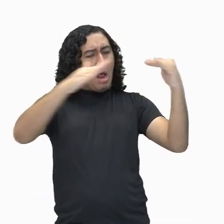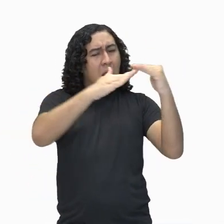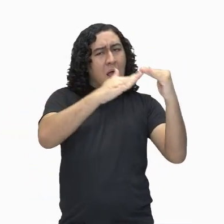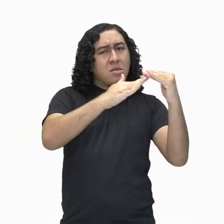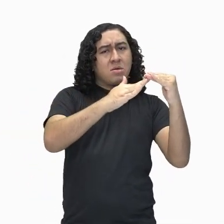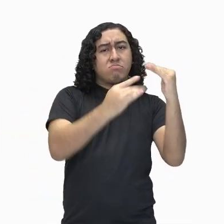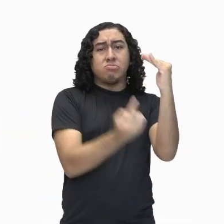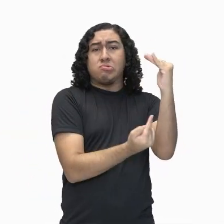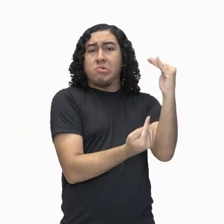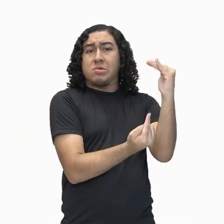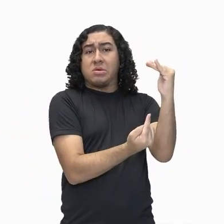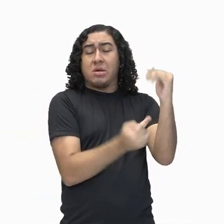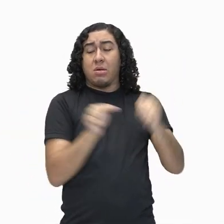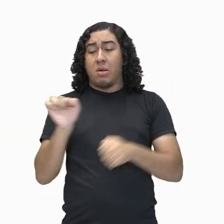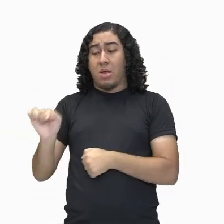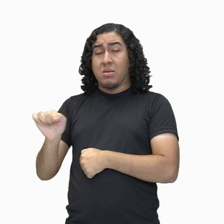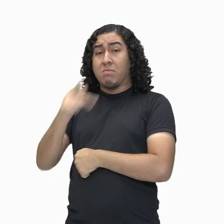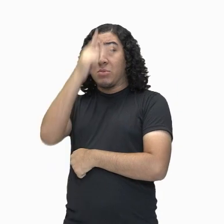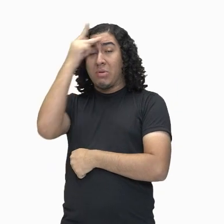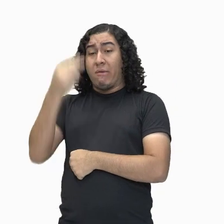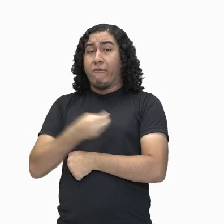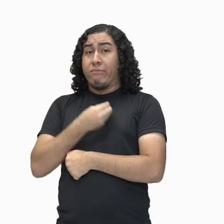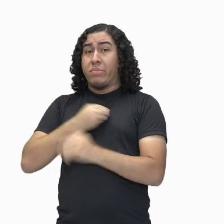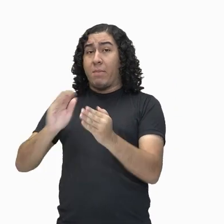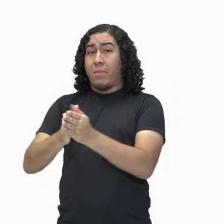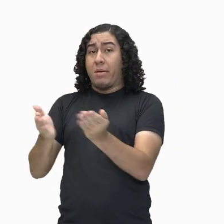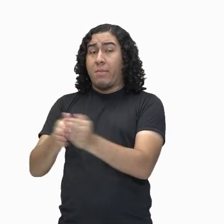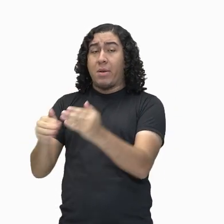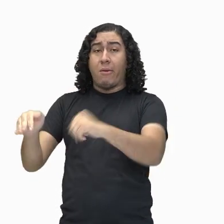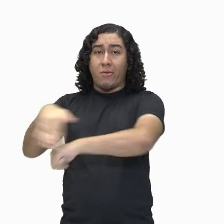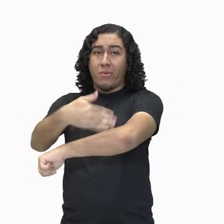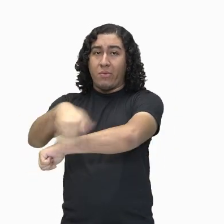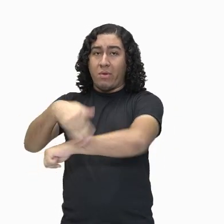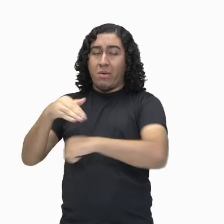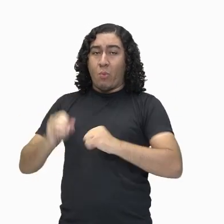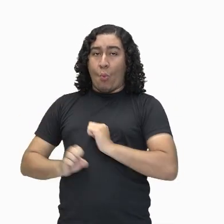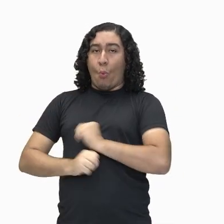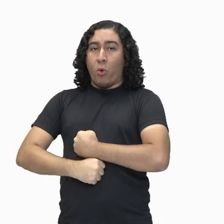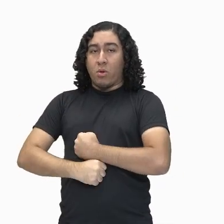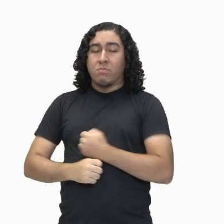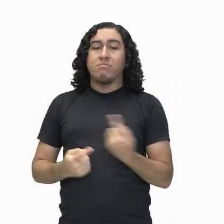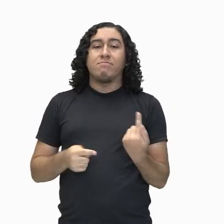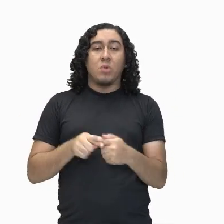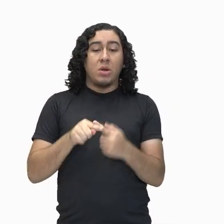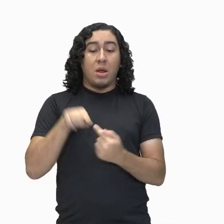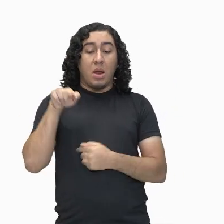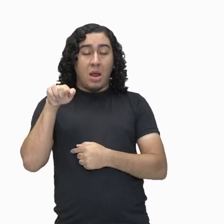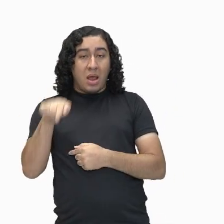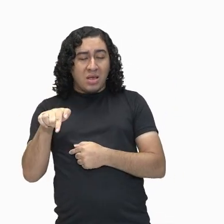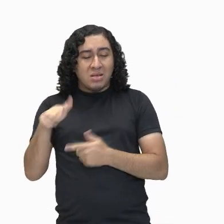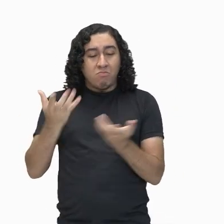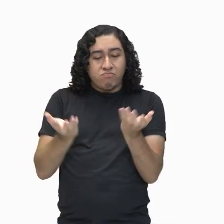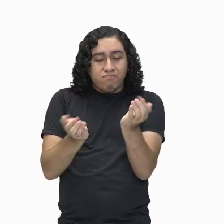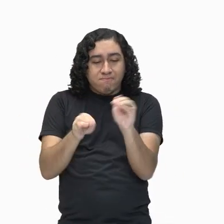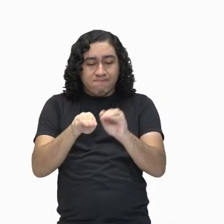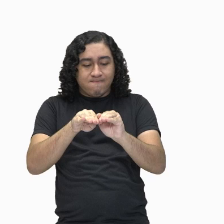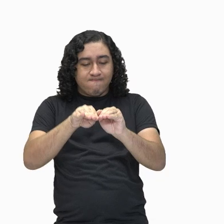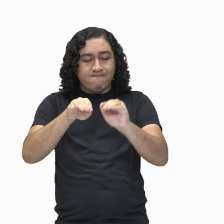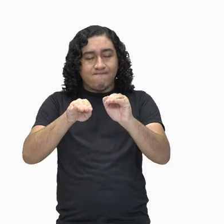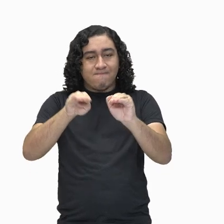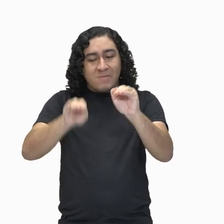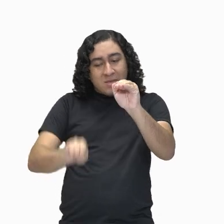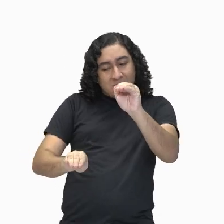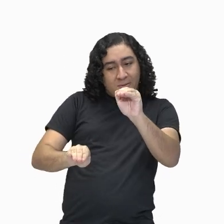colocar um ponto aí? Não, vamos continuar, porque essa condição de desigualdade social,